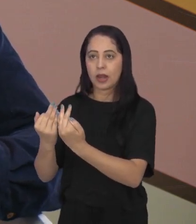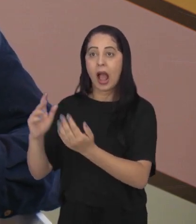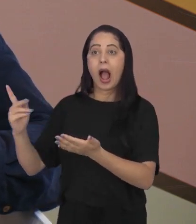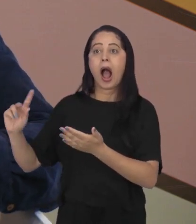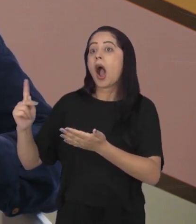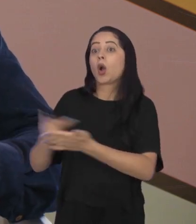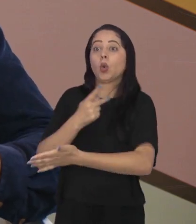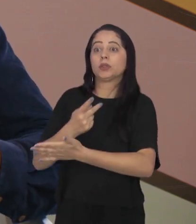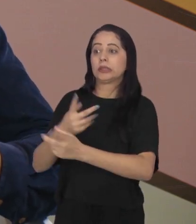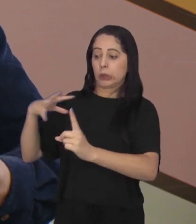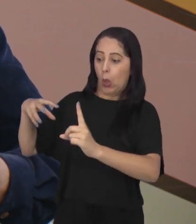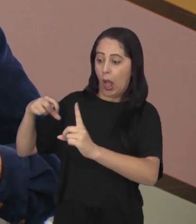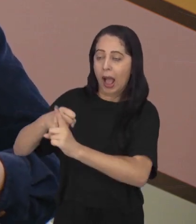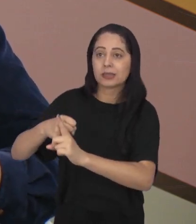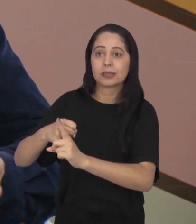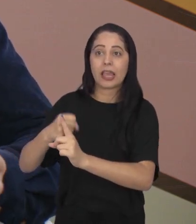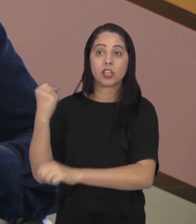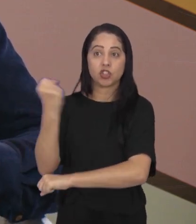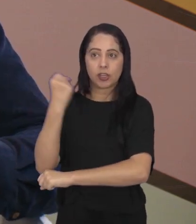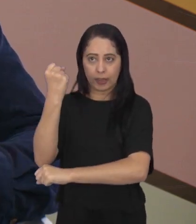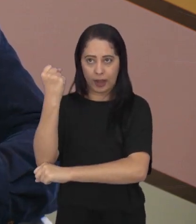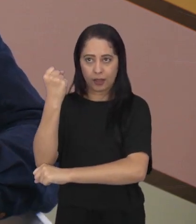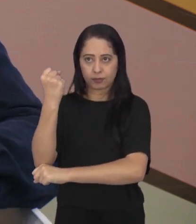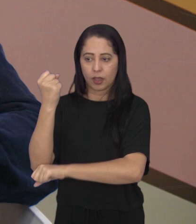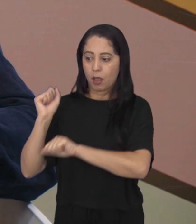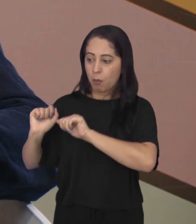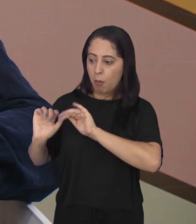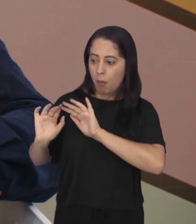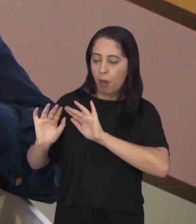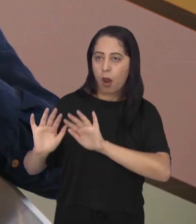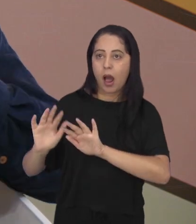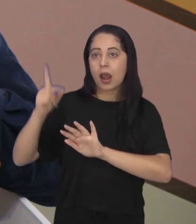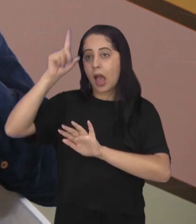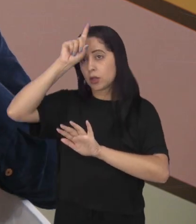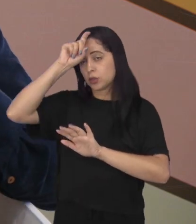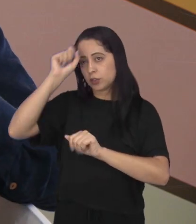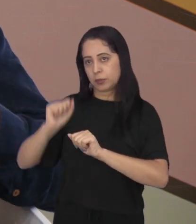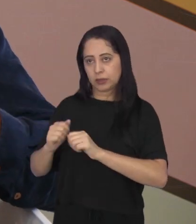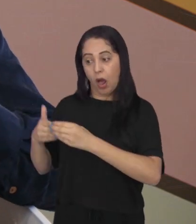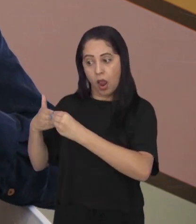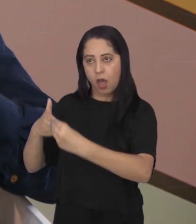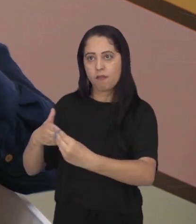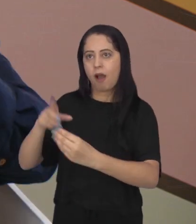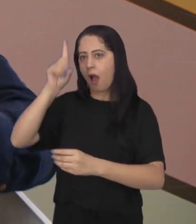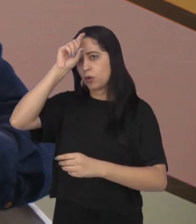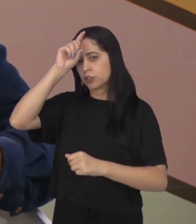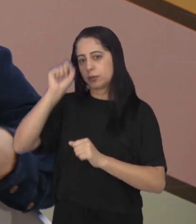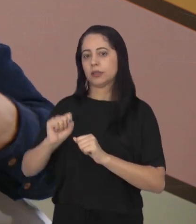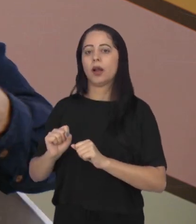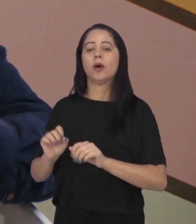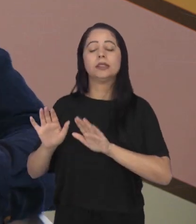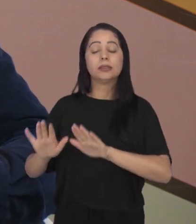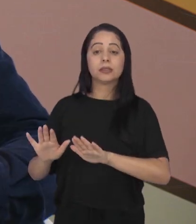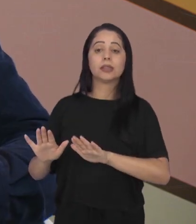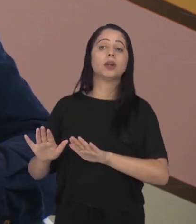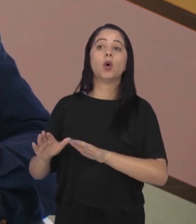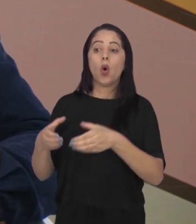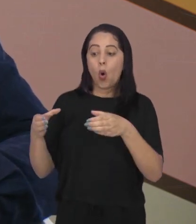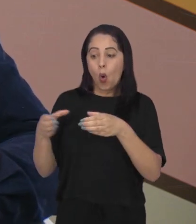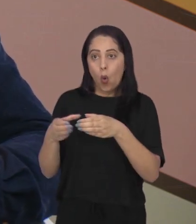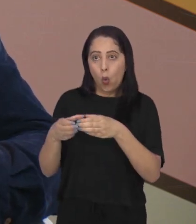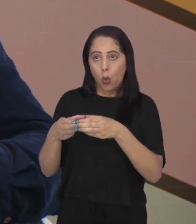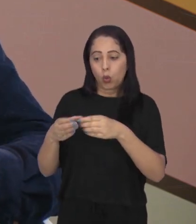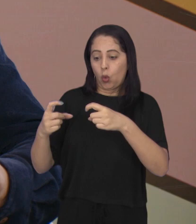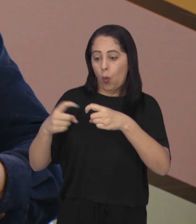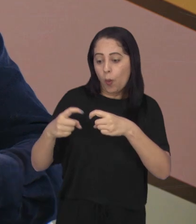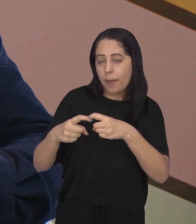passa por um acidente, algo grave, vai ao hospital. Imagina como nós sentimos em lá receber as notícias, né?